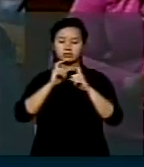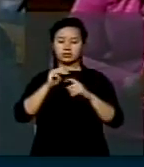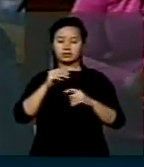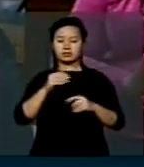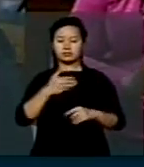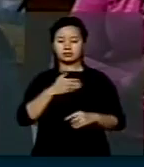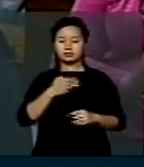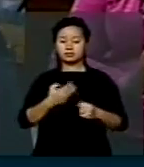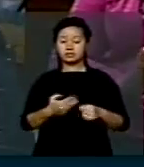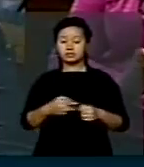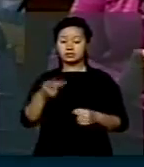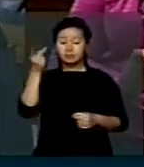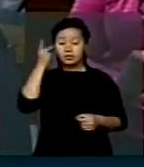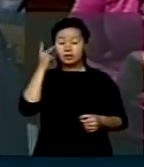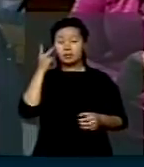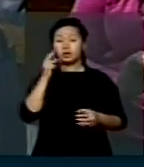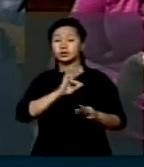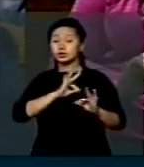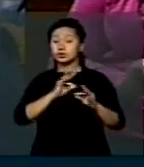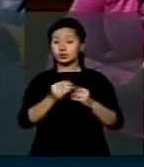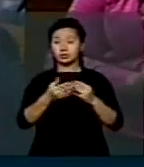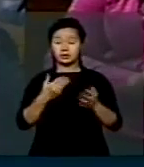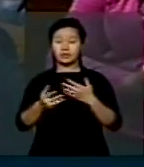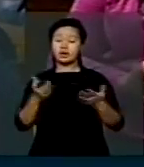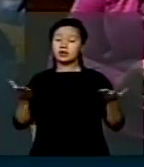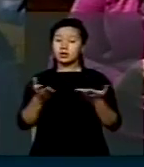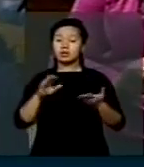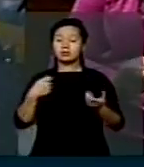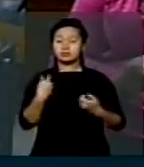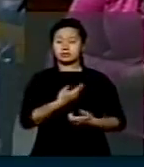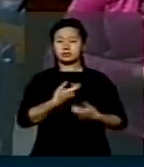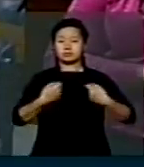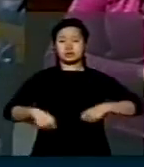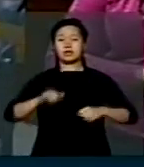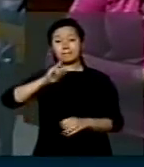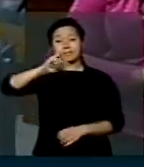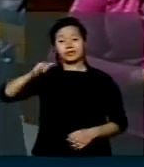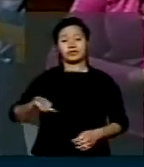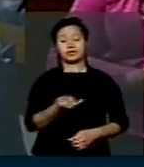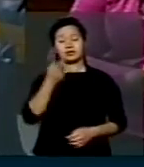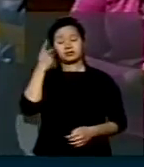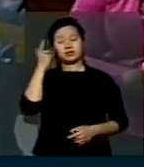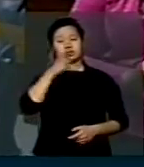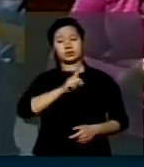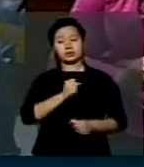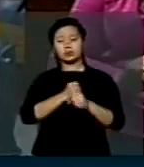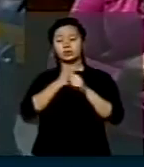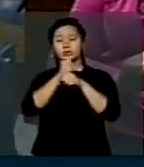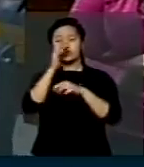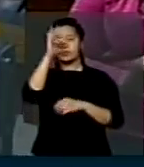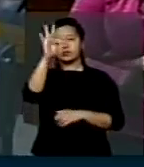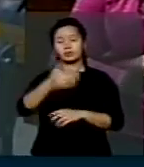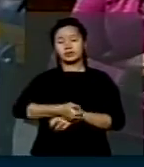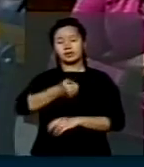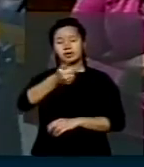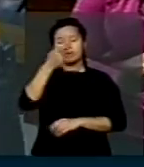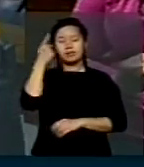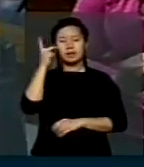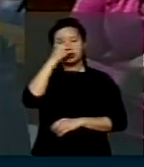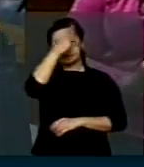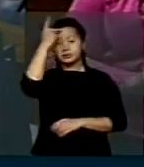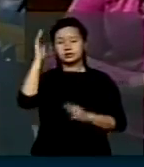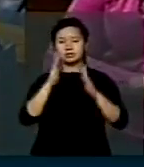do município de São Paulo, nós devemos aproveitar esse momento para conseguir construir um futuro melhor para os cidadãos e